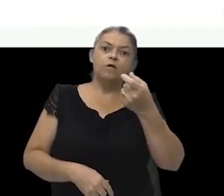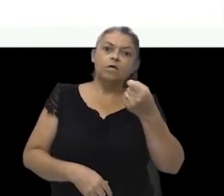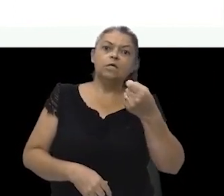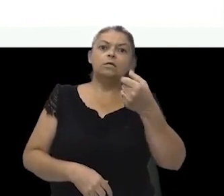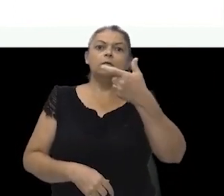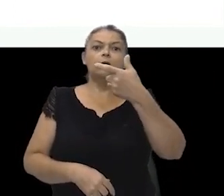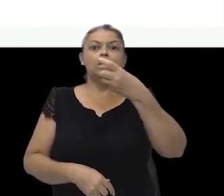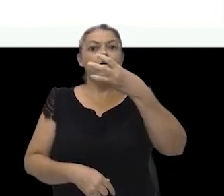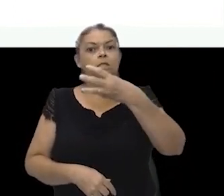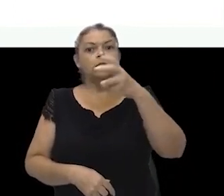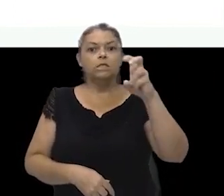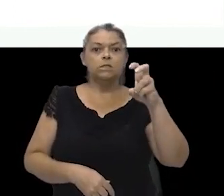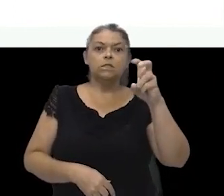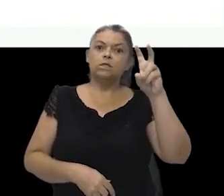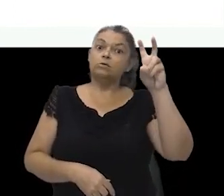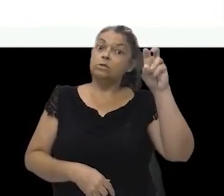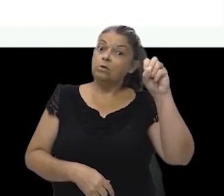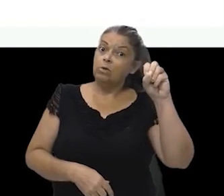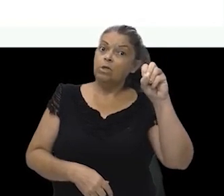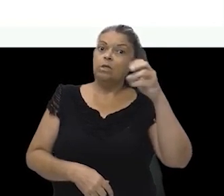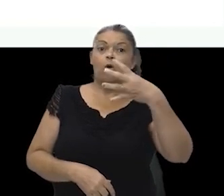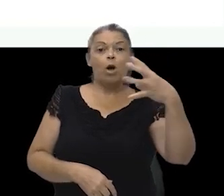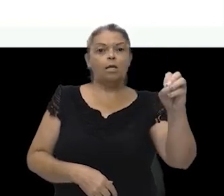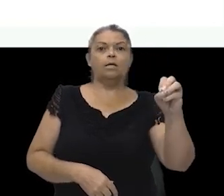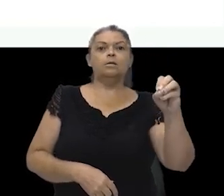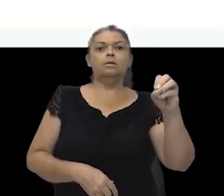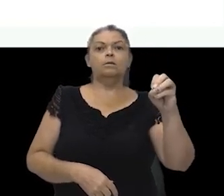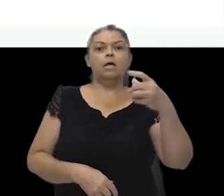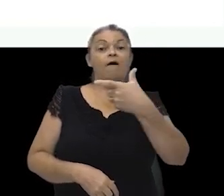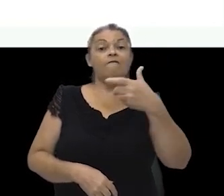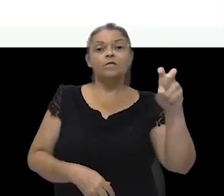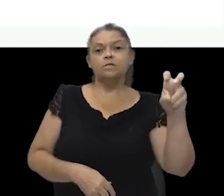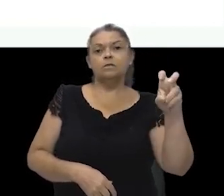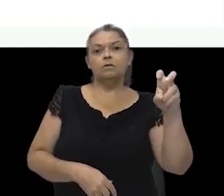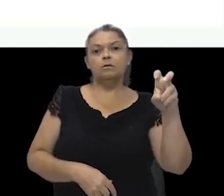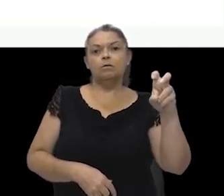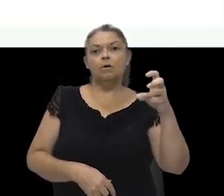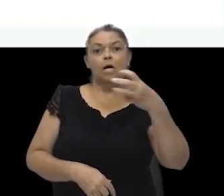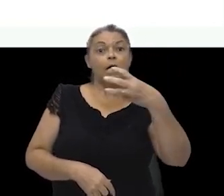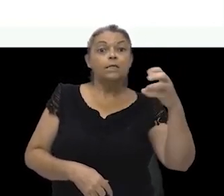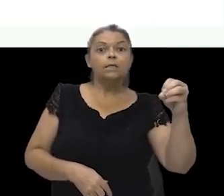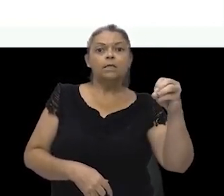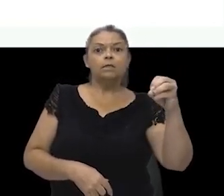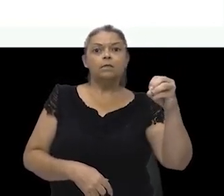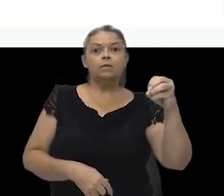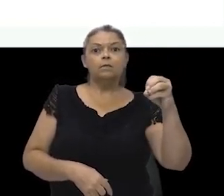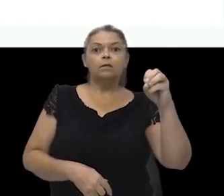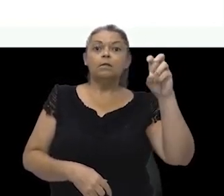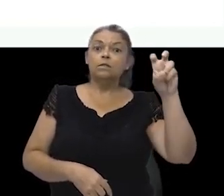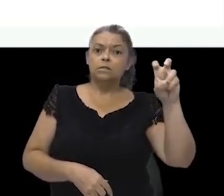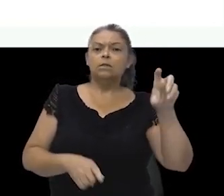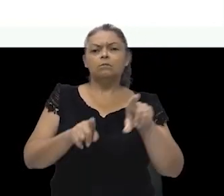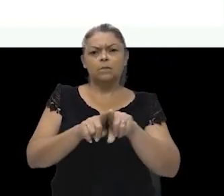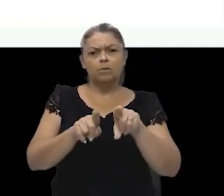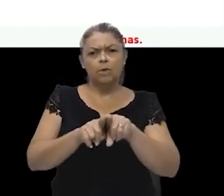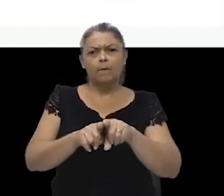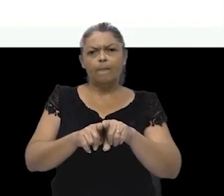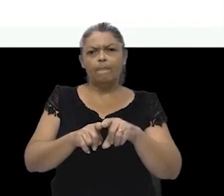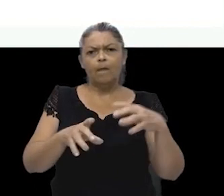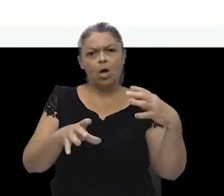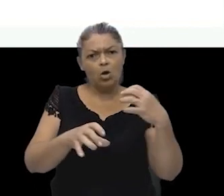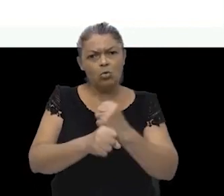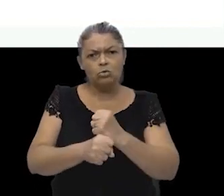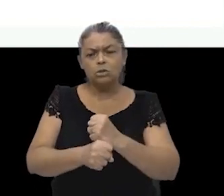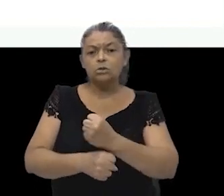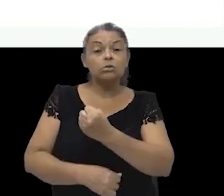35, 50, 40, 25, 30 e 5. Contando essas fichas